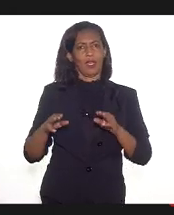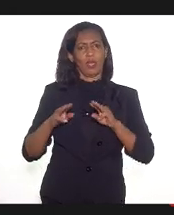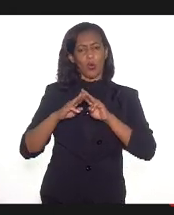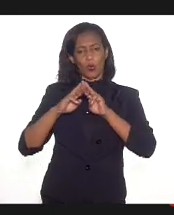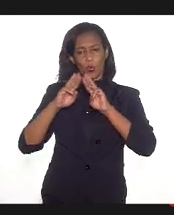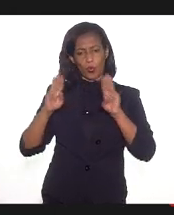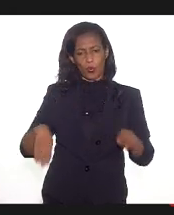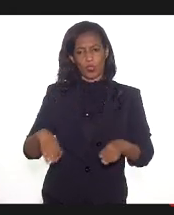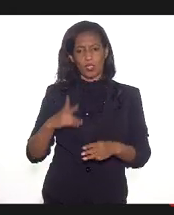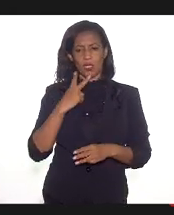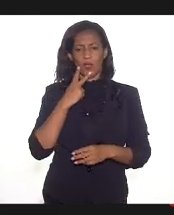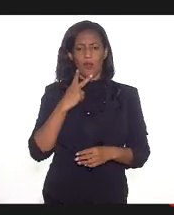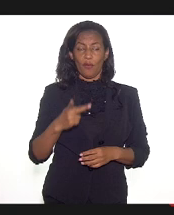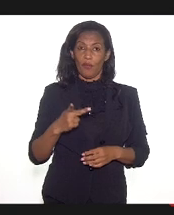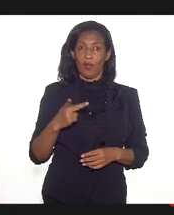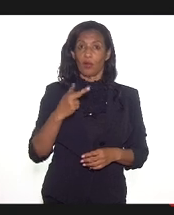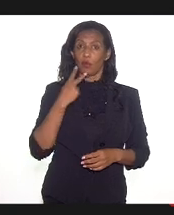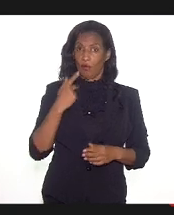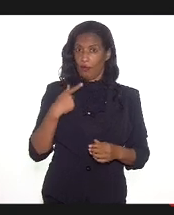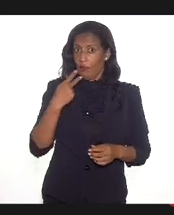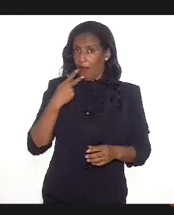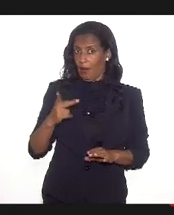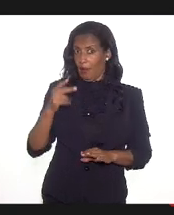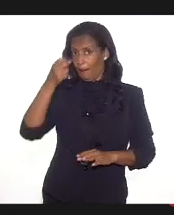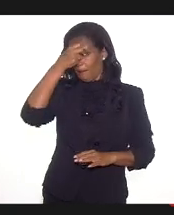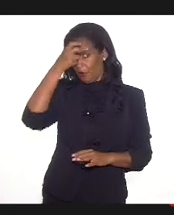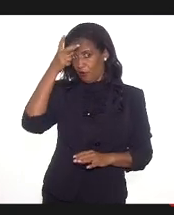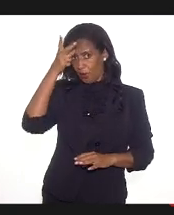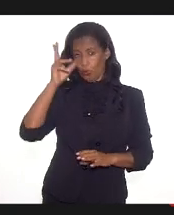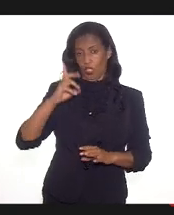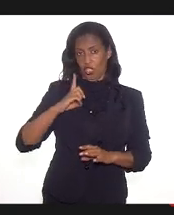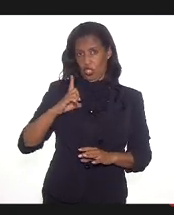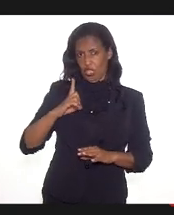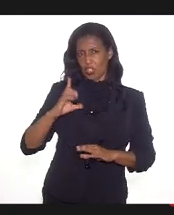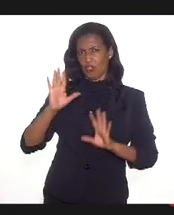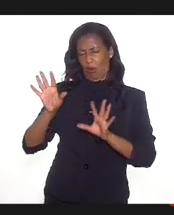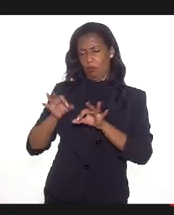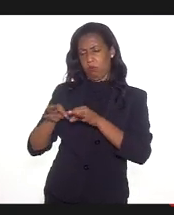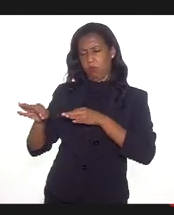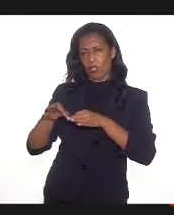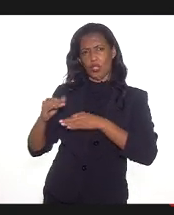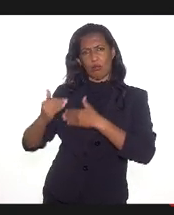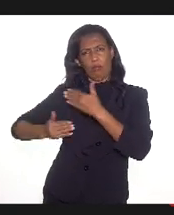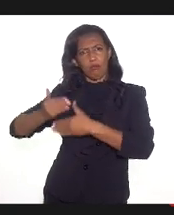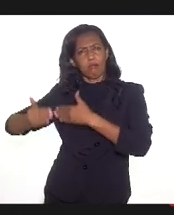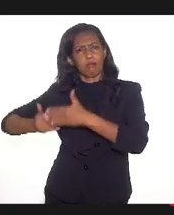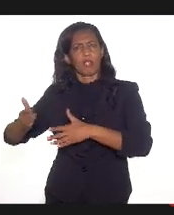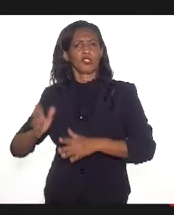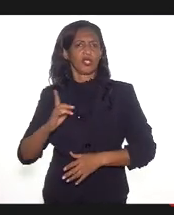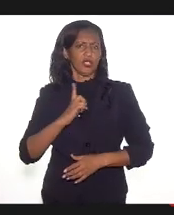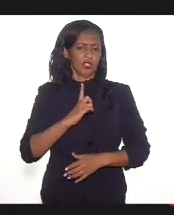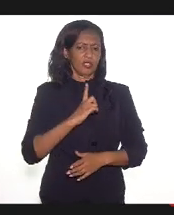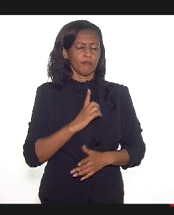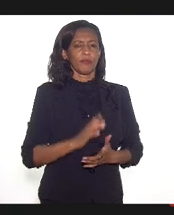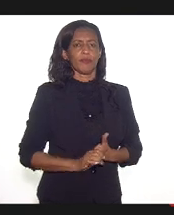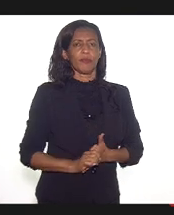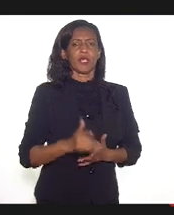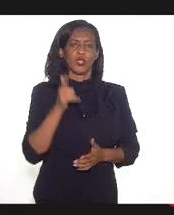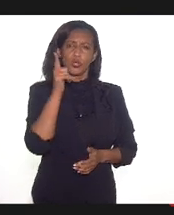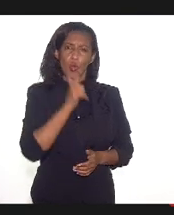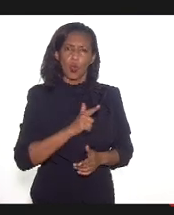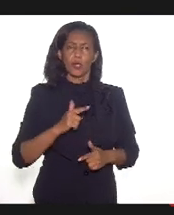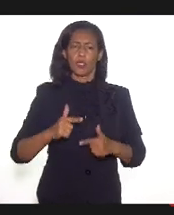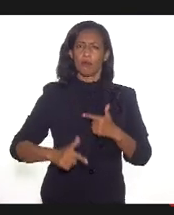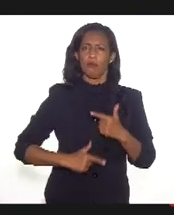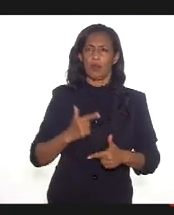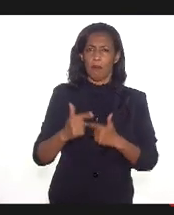eu vou falar aqui no caso dos museus da Prefeitura, eles já possuíam vários projetos em andamento. Então, geramos empregos